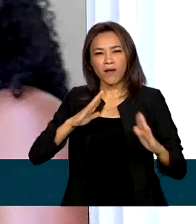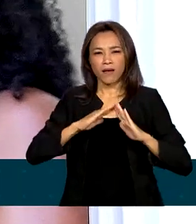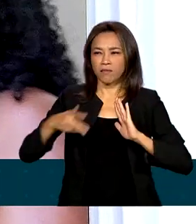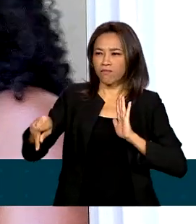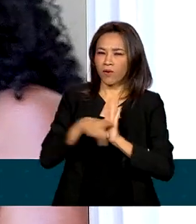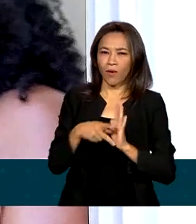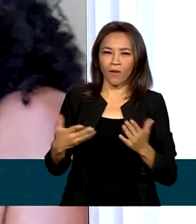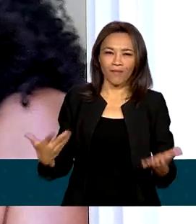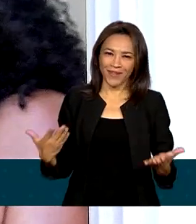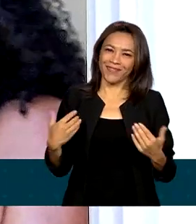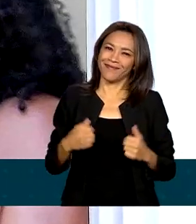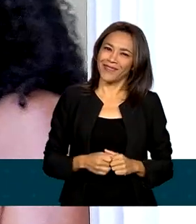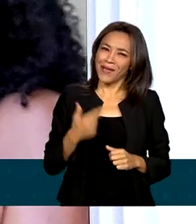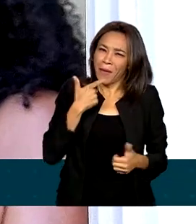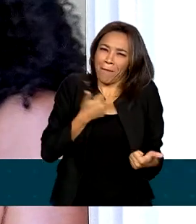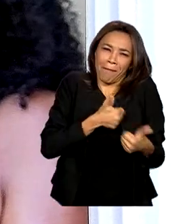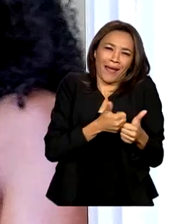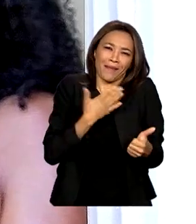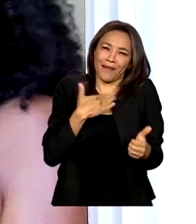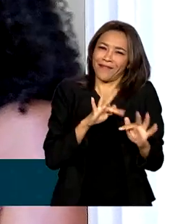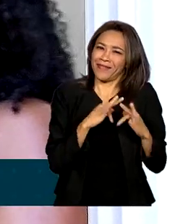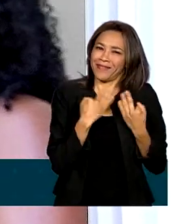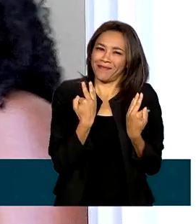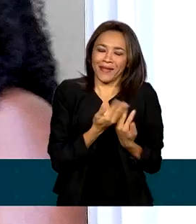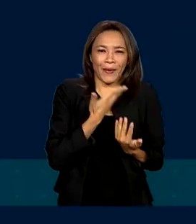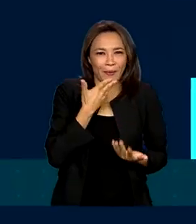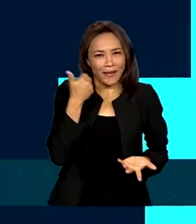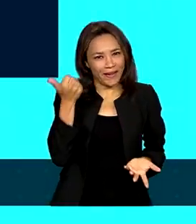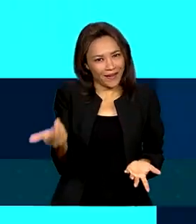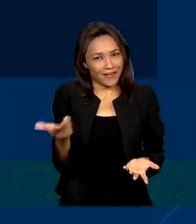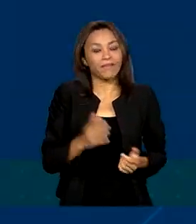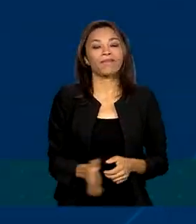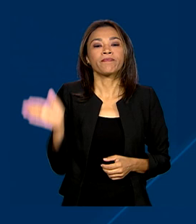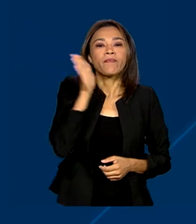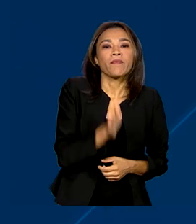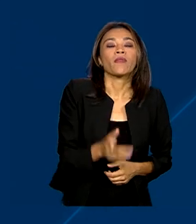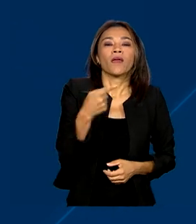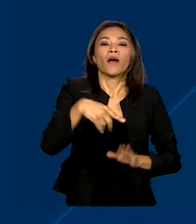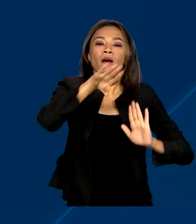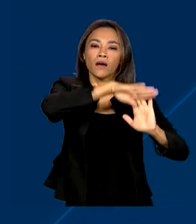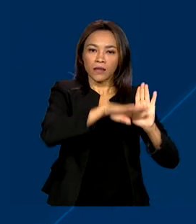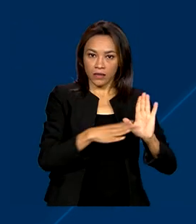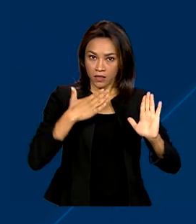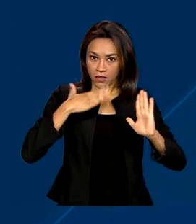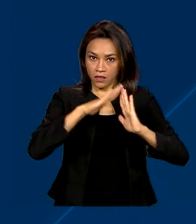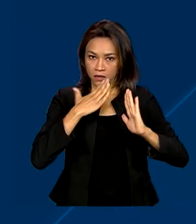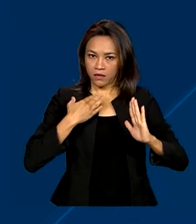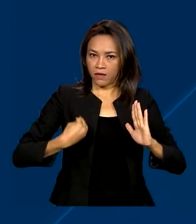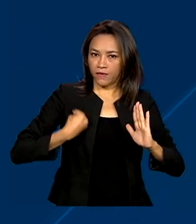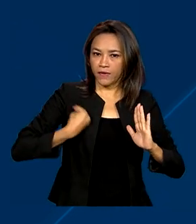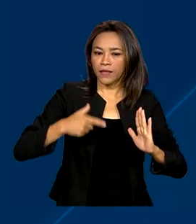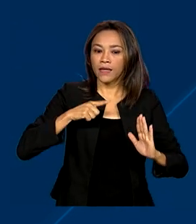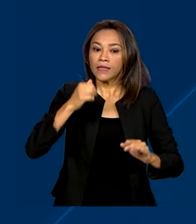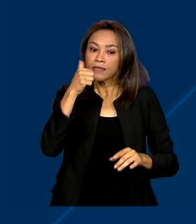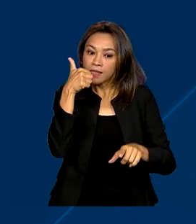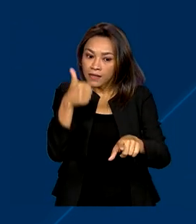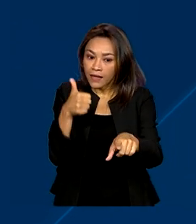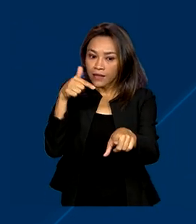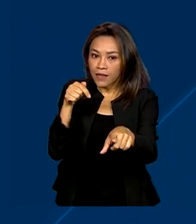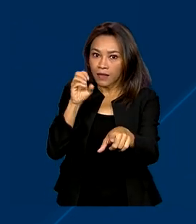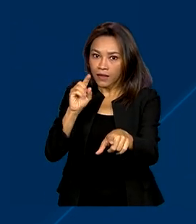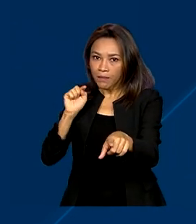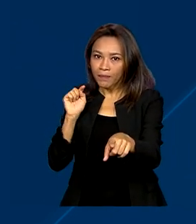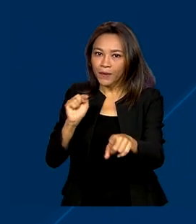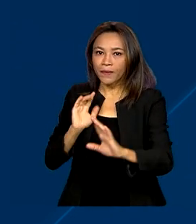própria e além do mais estou pertinho da minha família, que é o melhor, né? O programa Minha Casa Minha Vida tem cerca de 170 mil